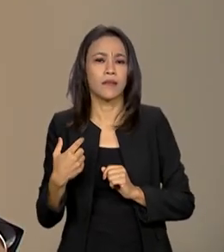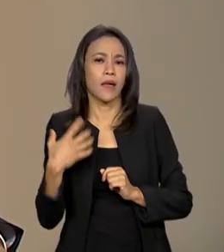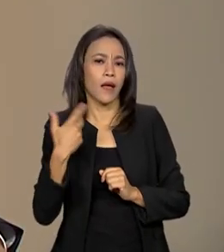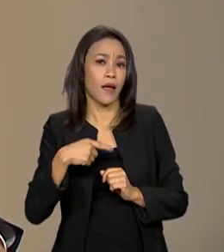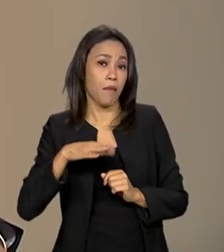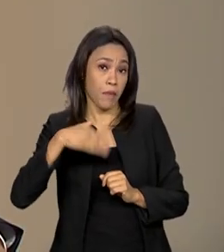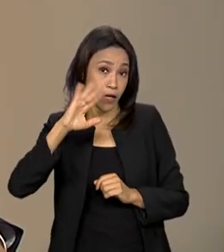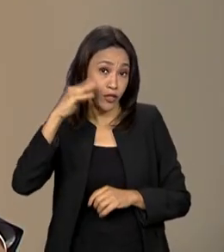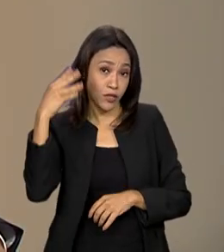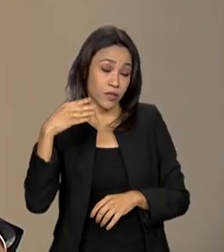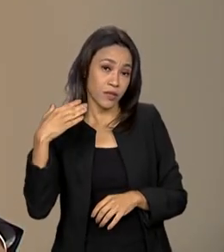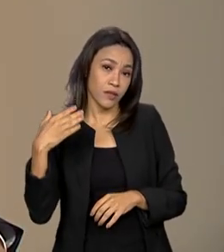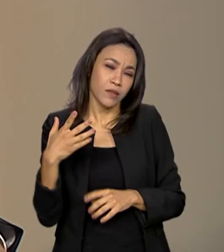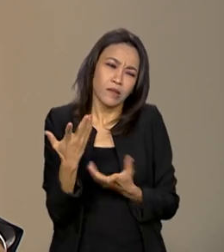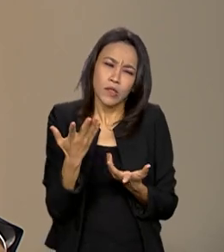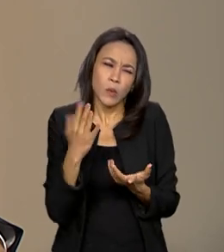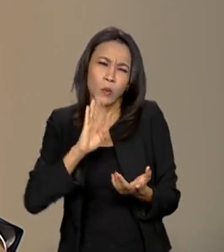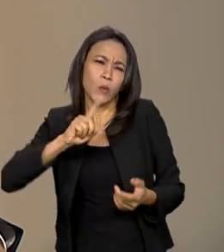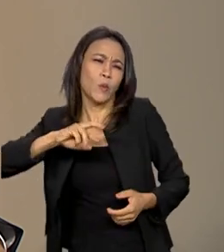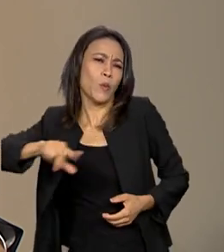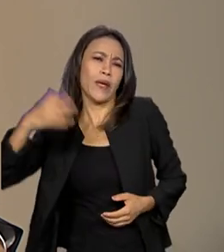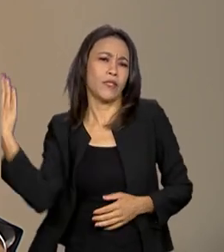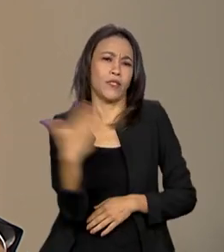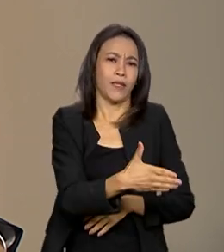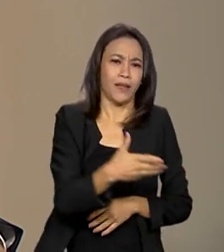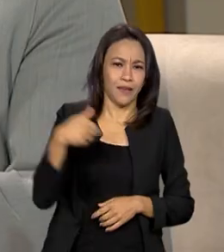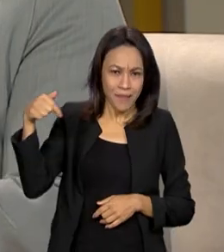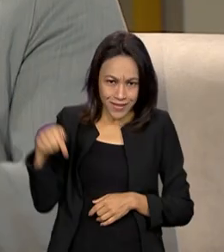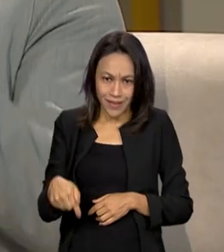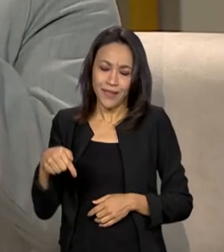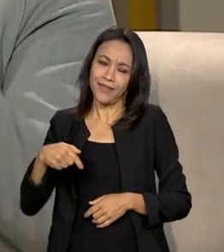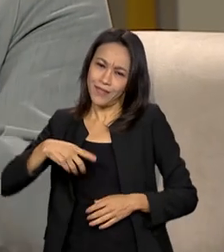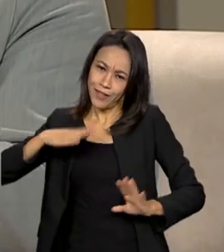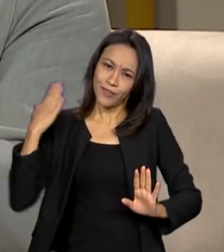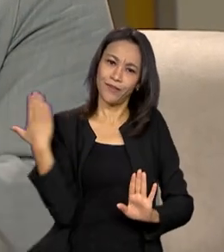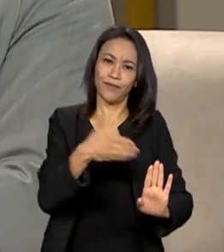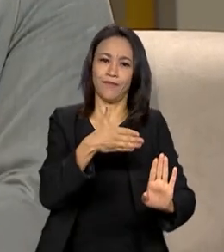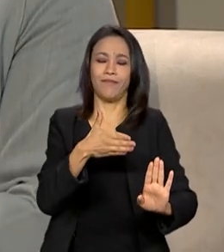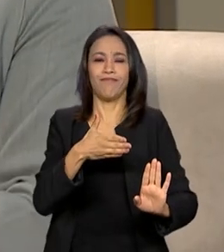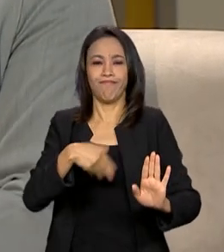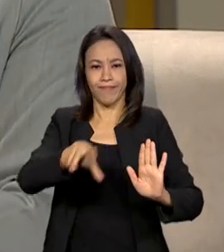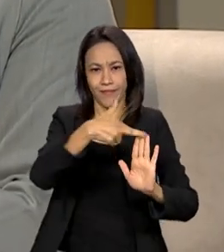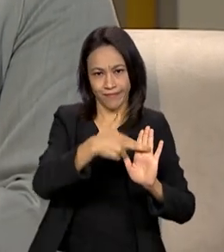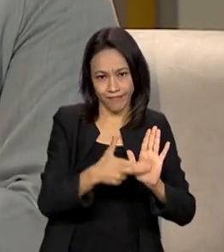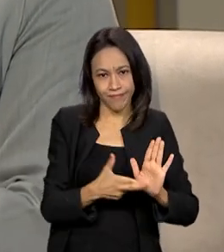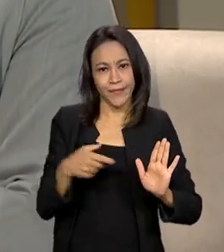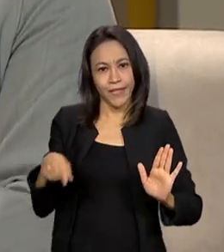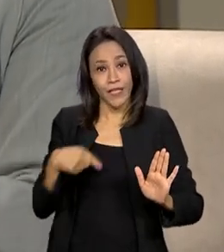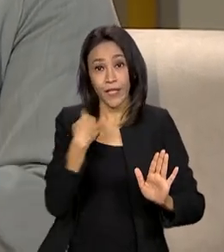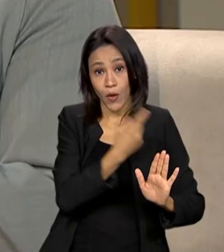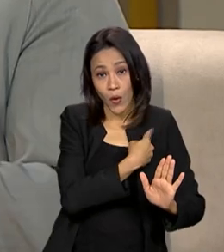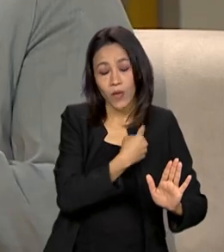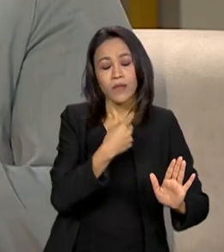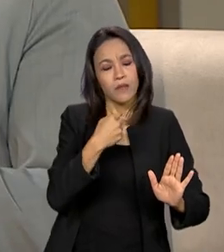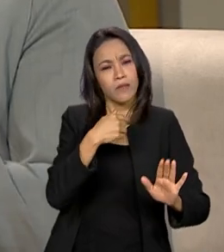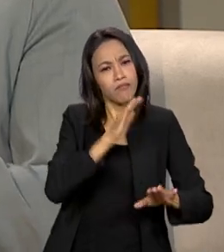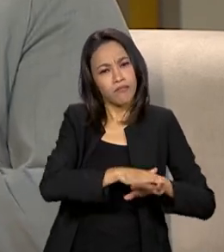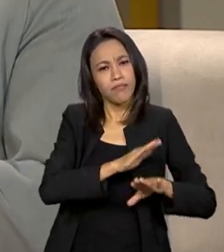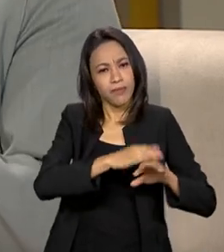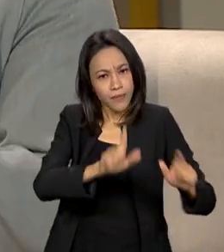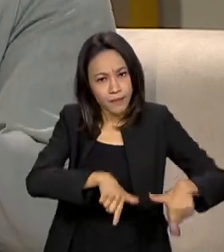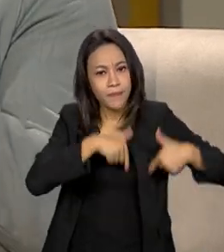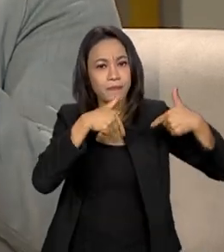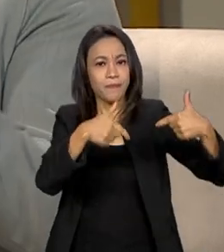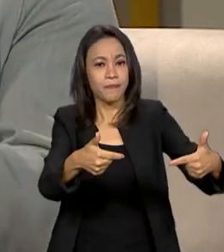indiretas e esse é um que a gente tem, que tem mais a cara da secretaria de governo digital, daquilo que a gente faz realmente. Então, ele